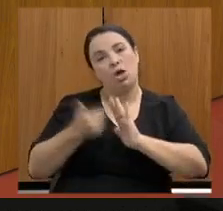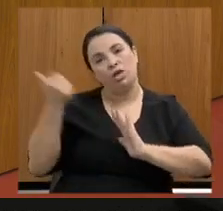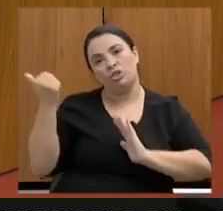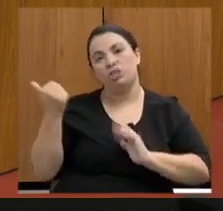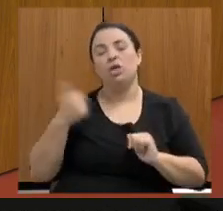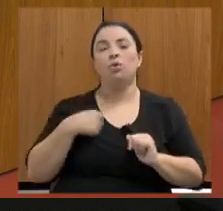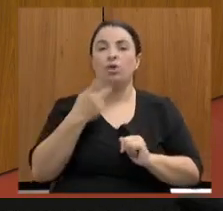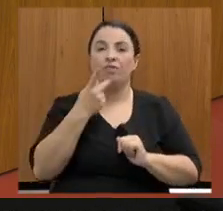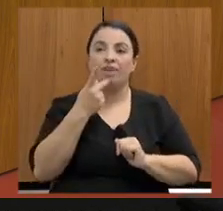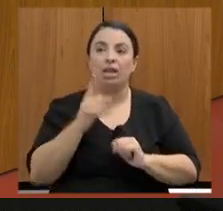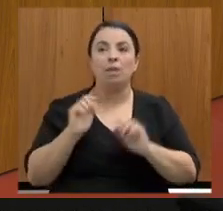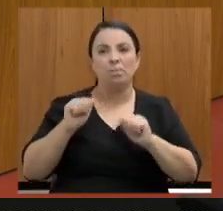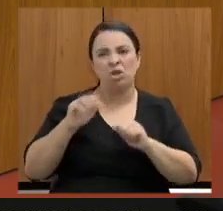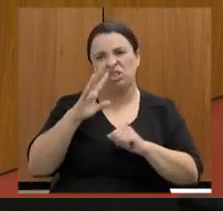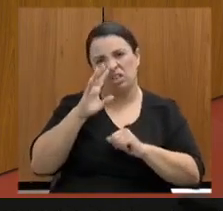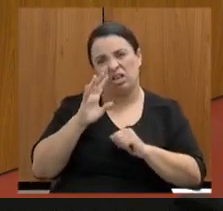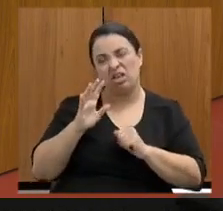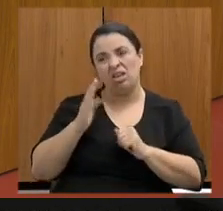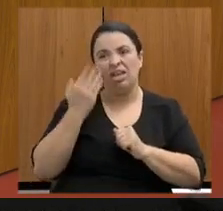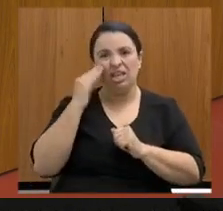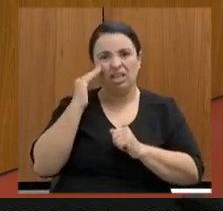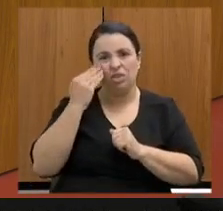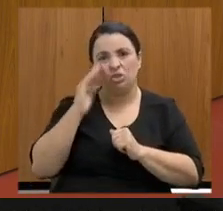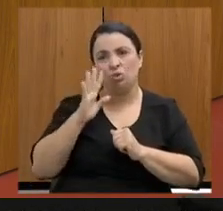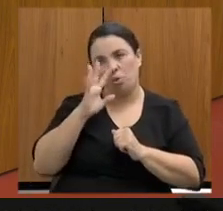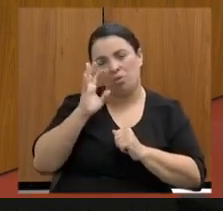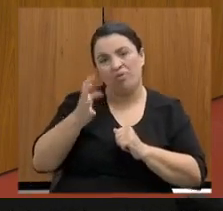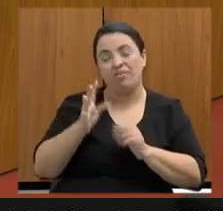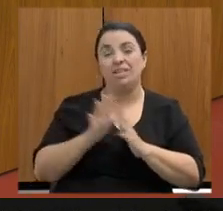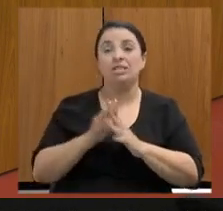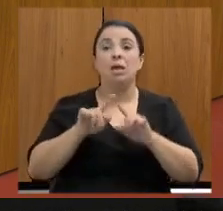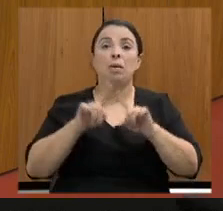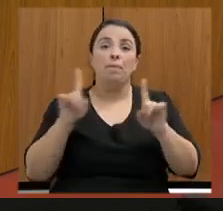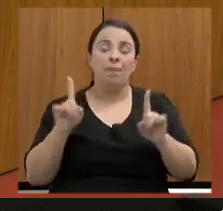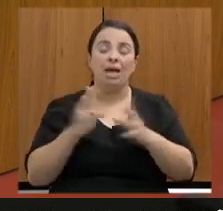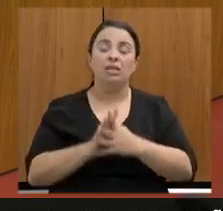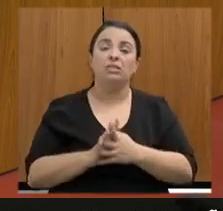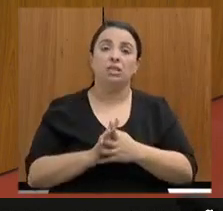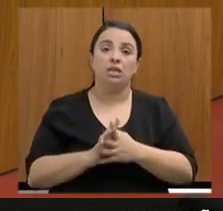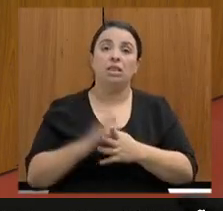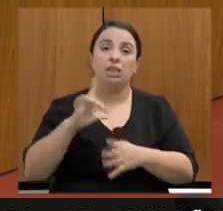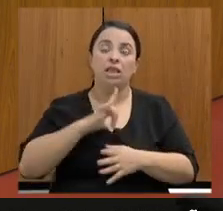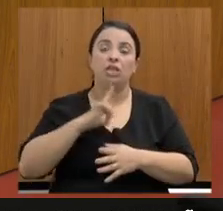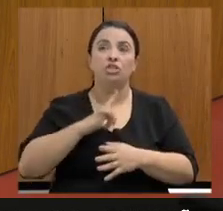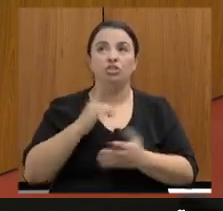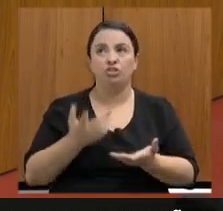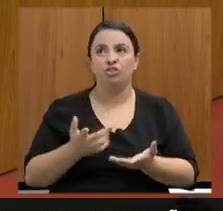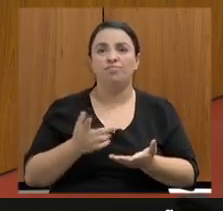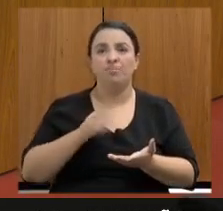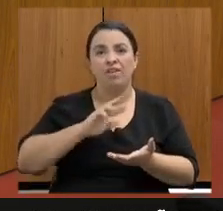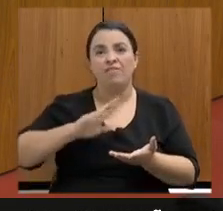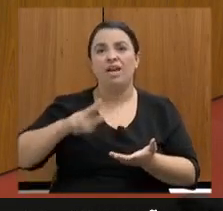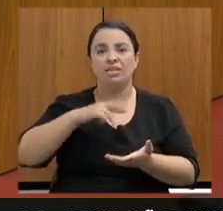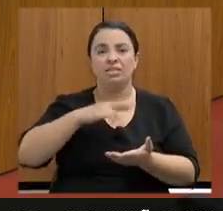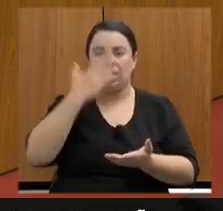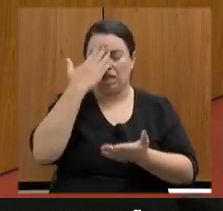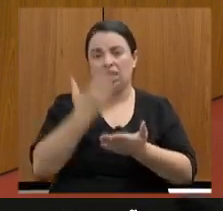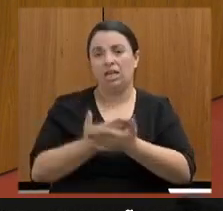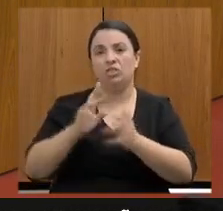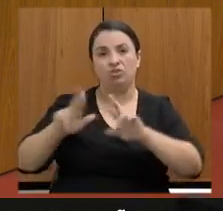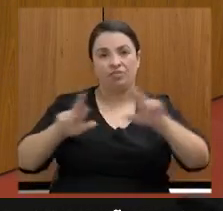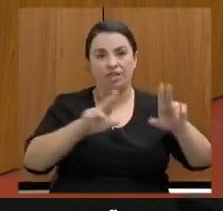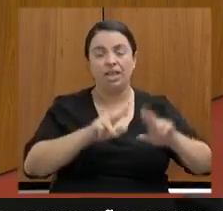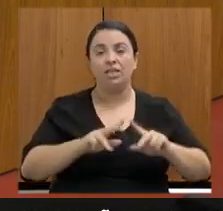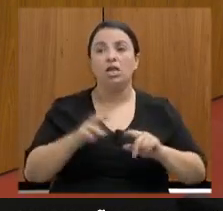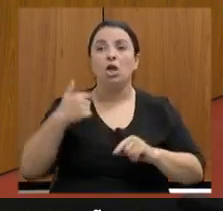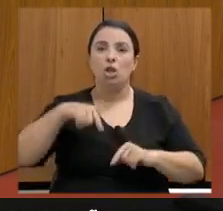pode ter sido interpretado como ofensa, porque acho que, a despeito de tudo que a gente tem de crenças diferentes, nunca nos faltou